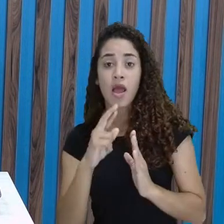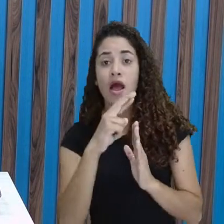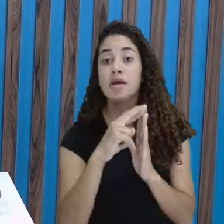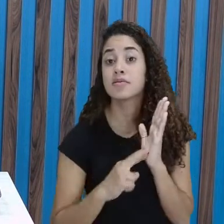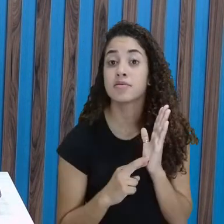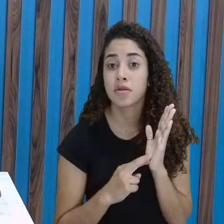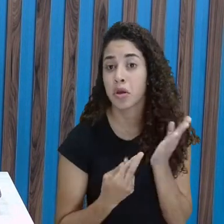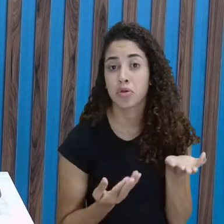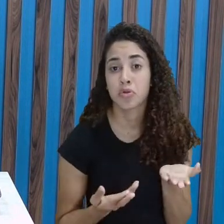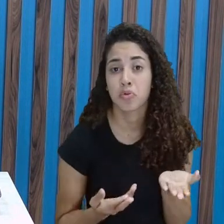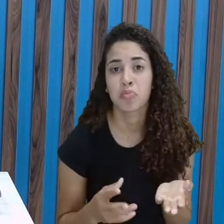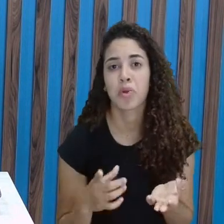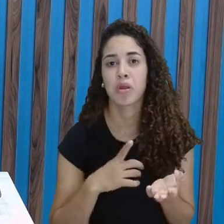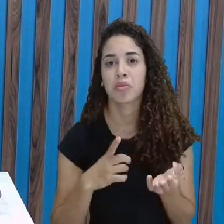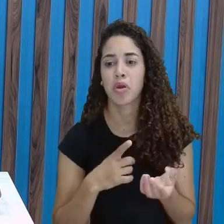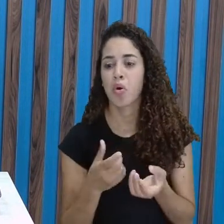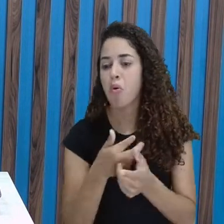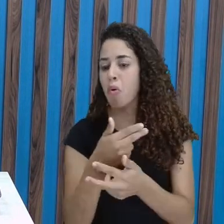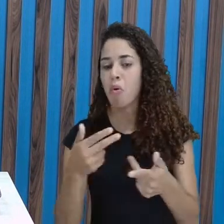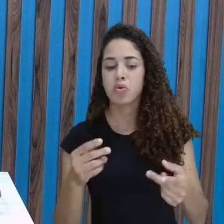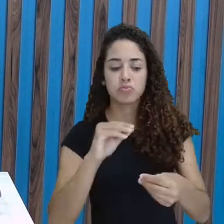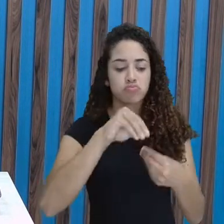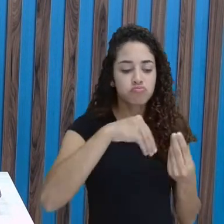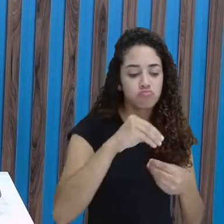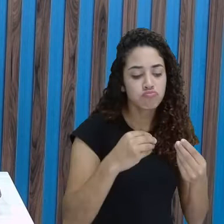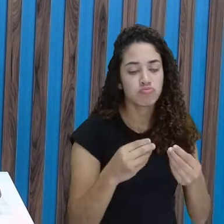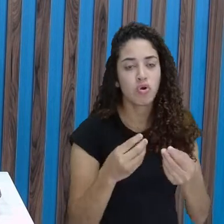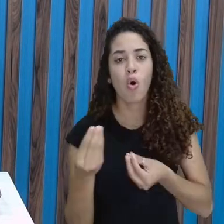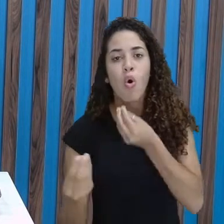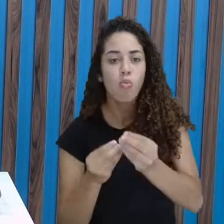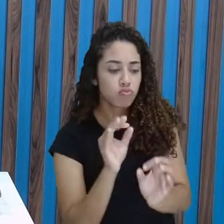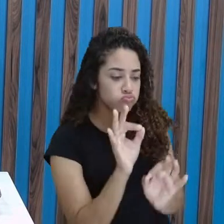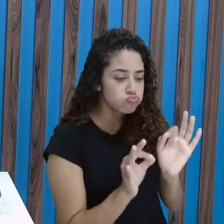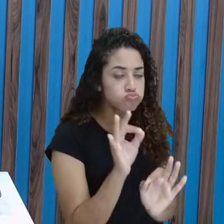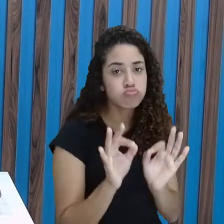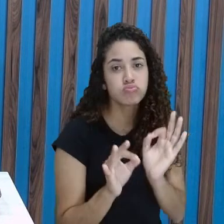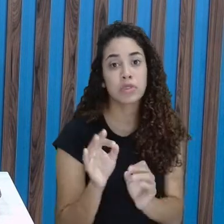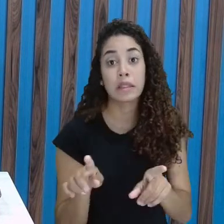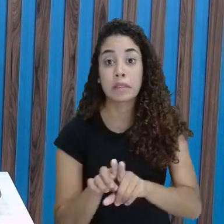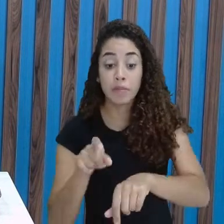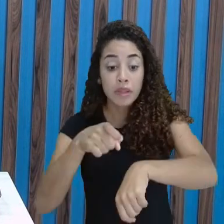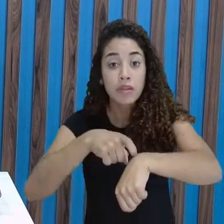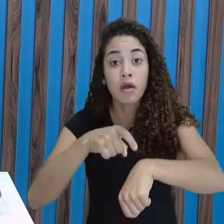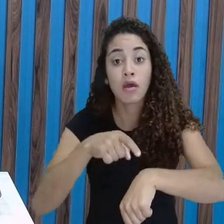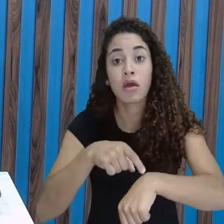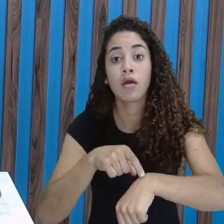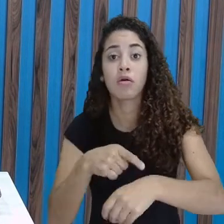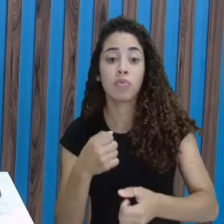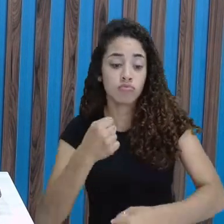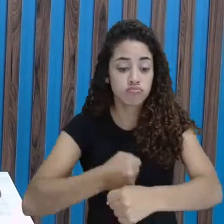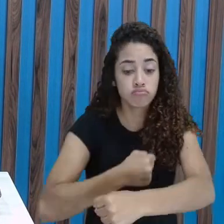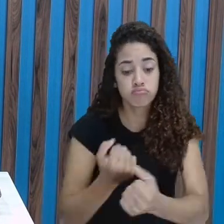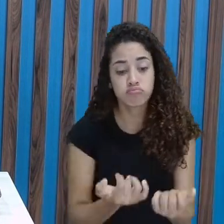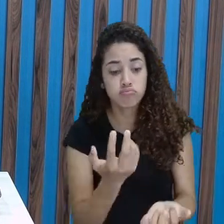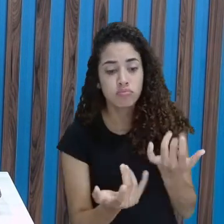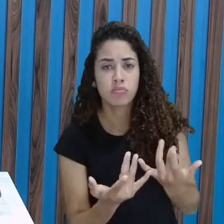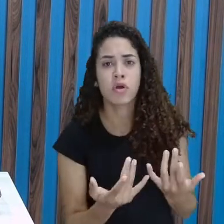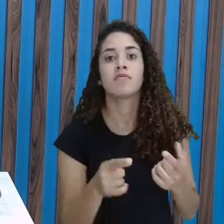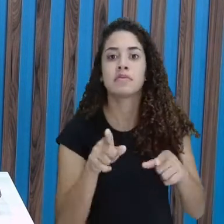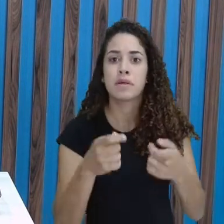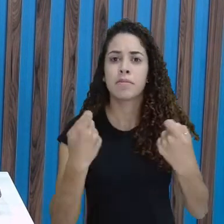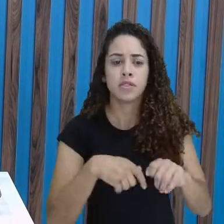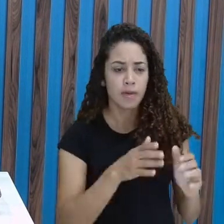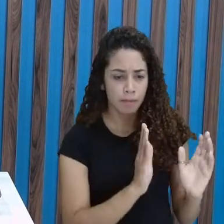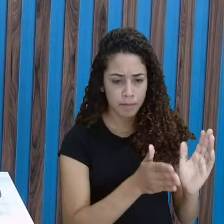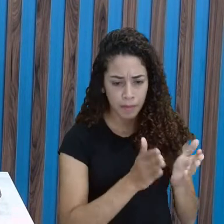exemplo, tem os ingredientes, tem o modo de preparo, tem o tempo de duração. Você precisa seguir toda